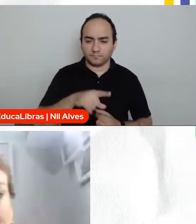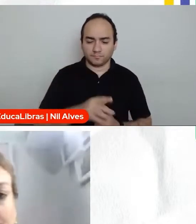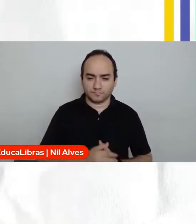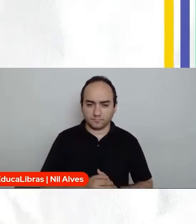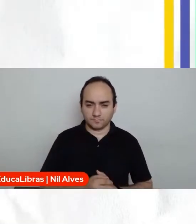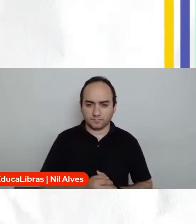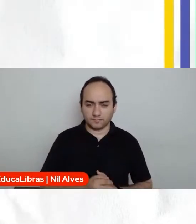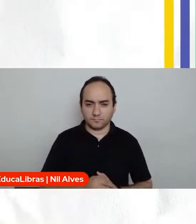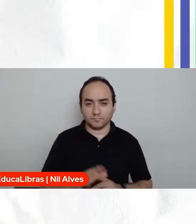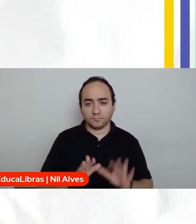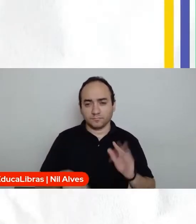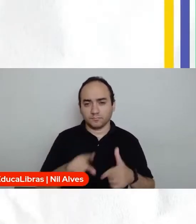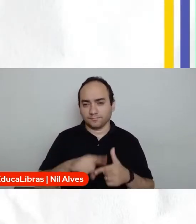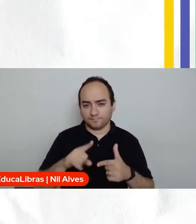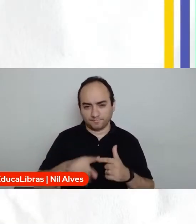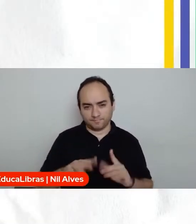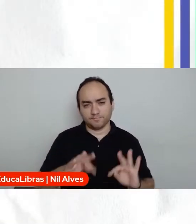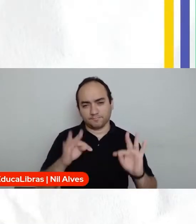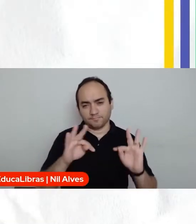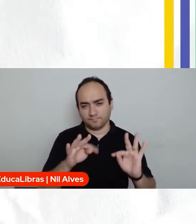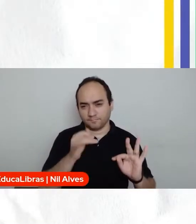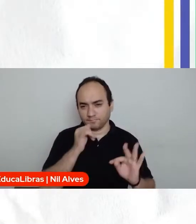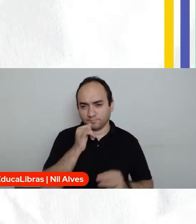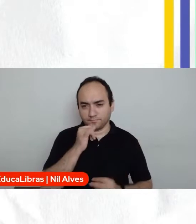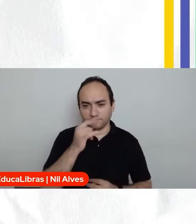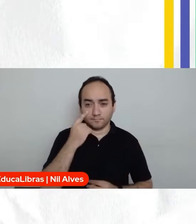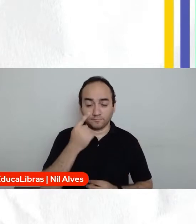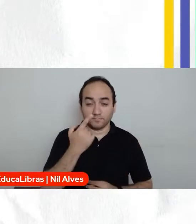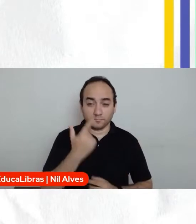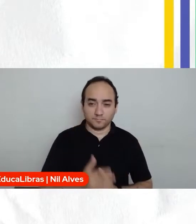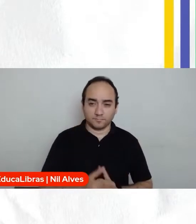vezes tem esses probleminhas técnicos. Acho que agora vai conseguir.